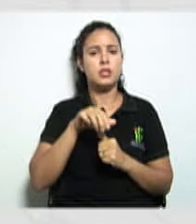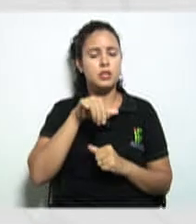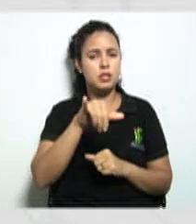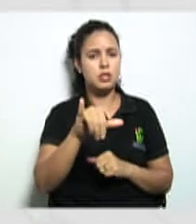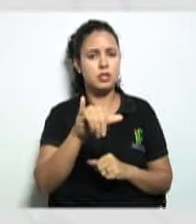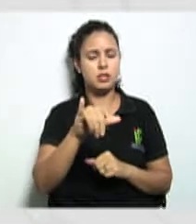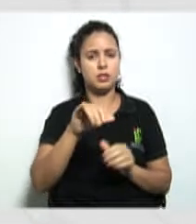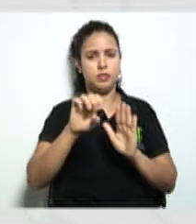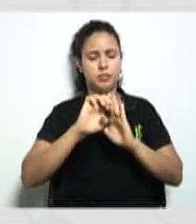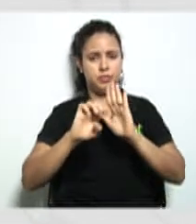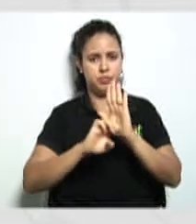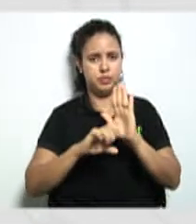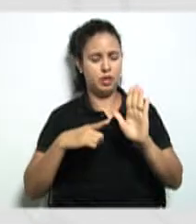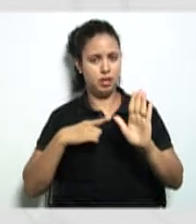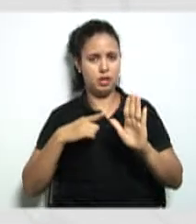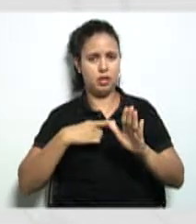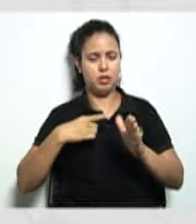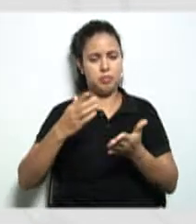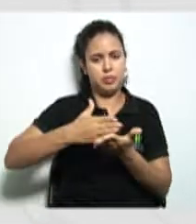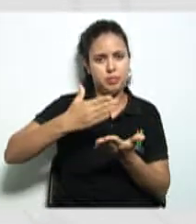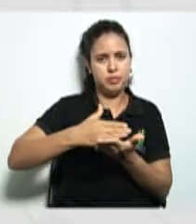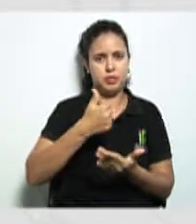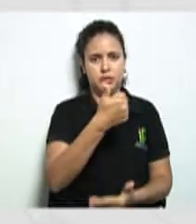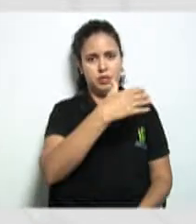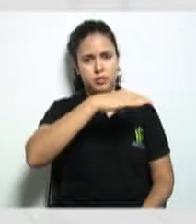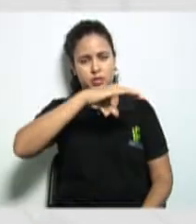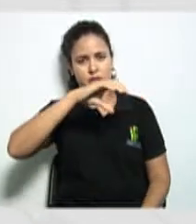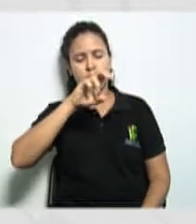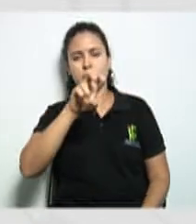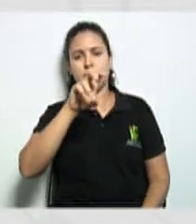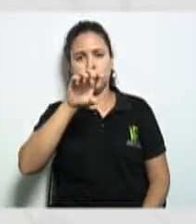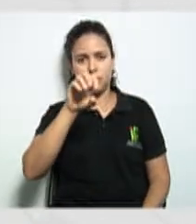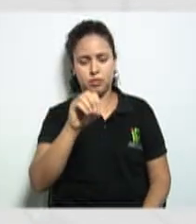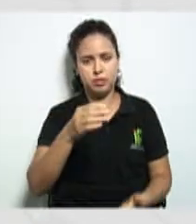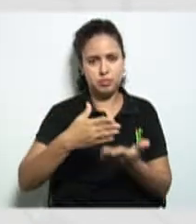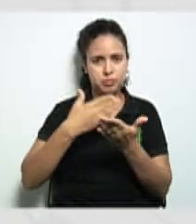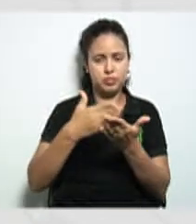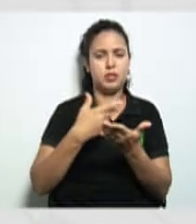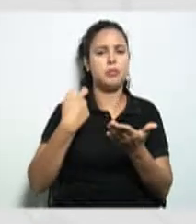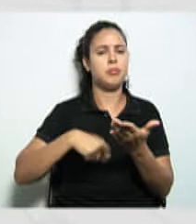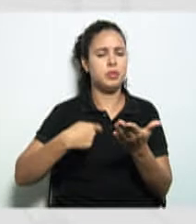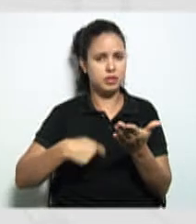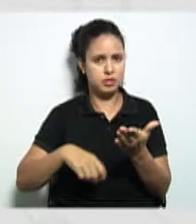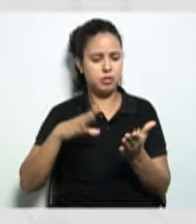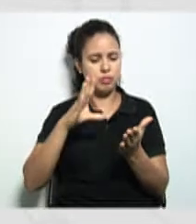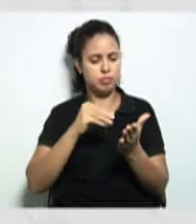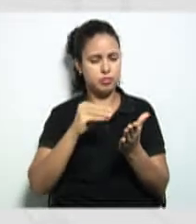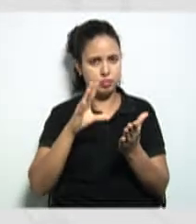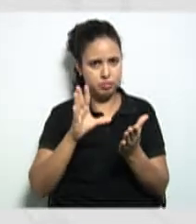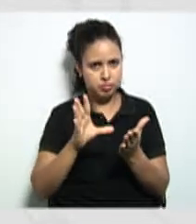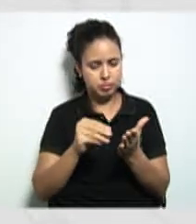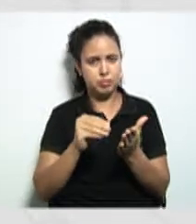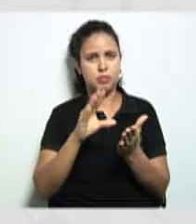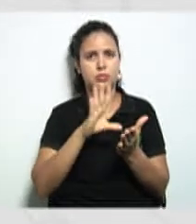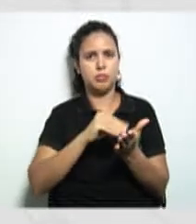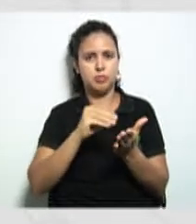aí 50 folhas as 50 folhas deverão ser autenticadas